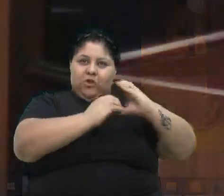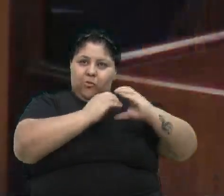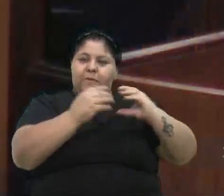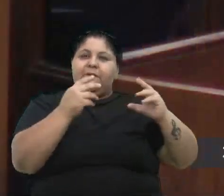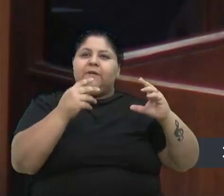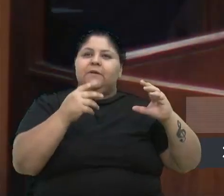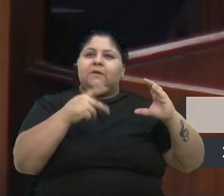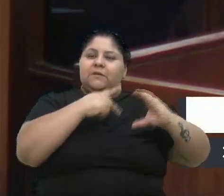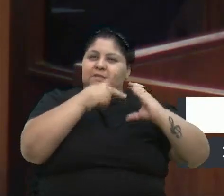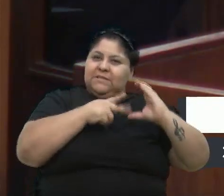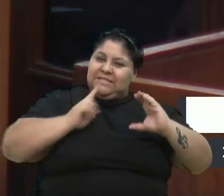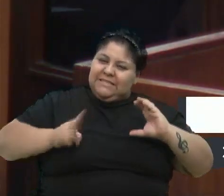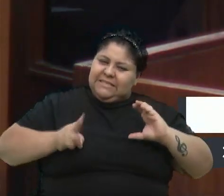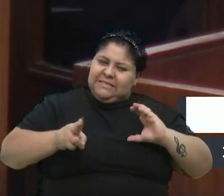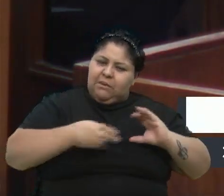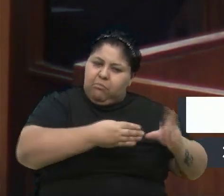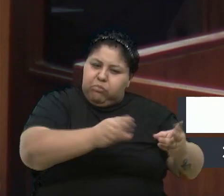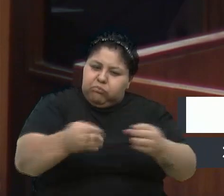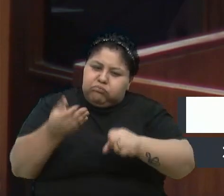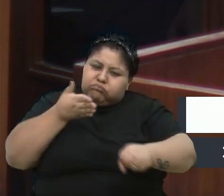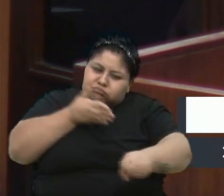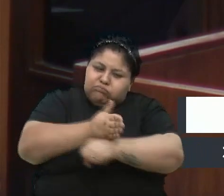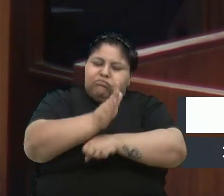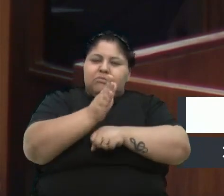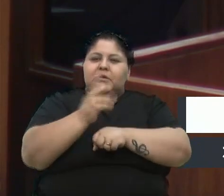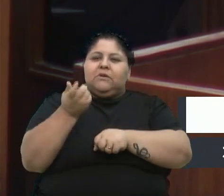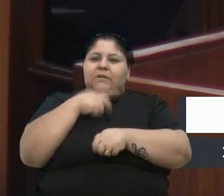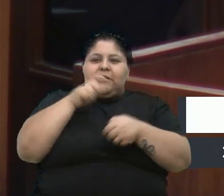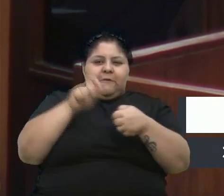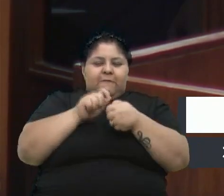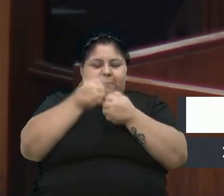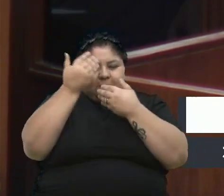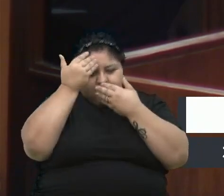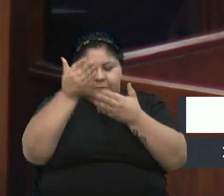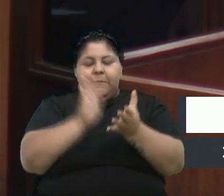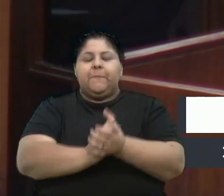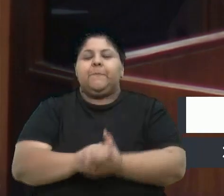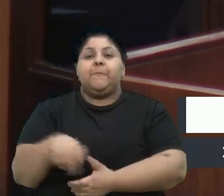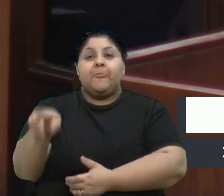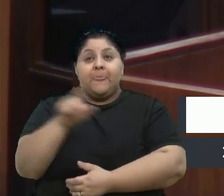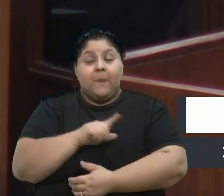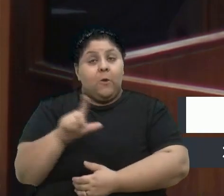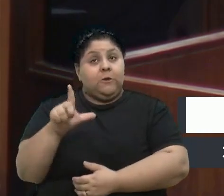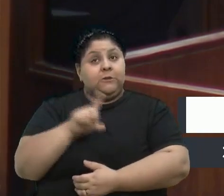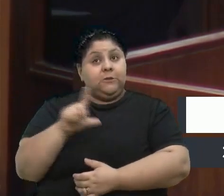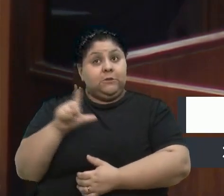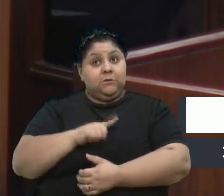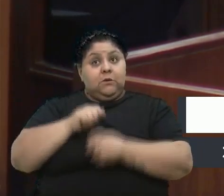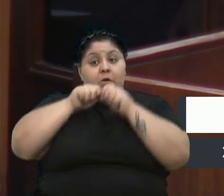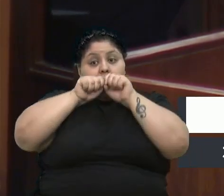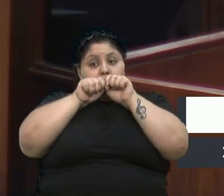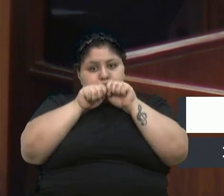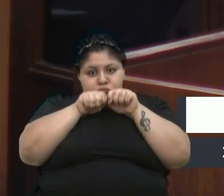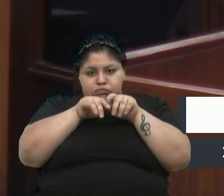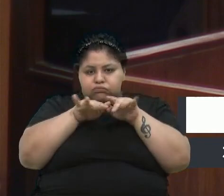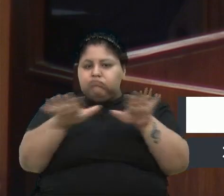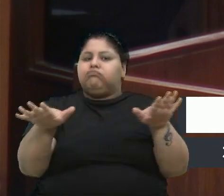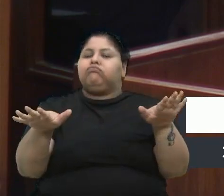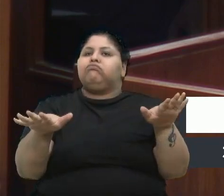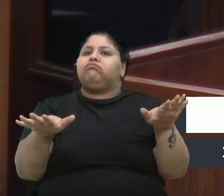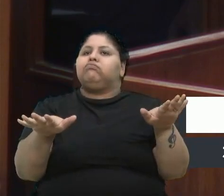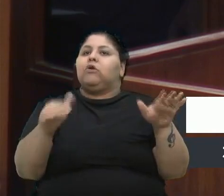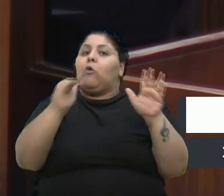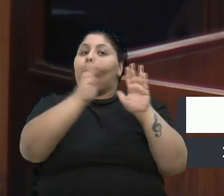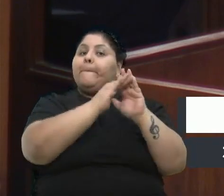estiveram sempre muito envolvidos, e a gente precisa fazer esse agradecimento. Nós tivemos uma repercussão sensacional, quando eu falo nós, é o